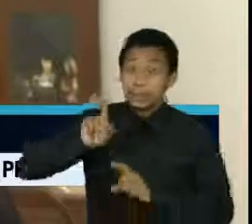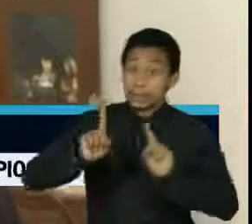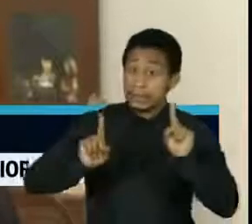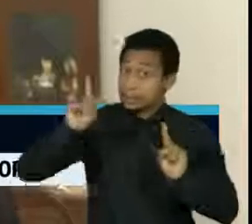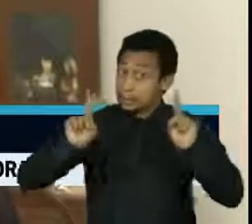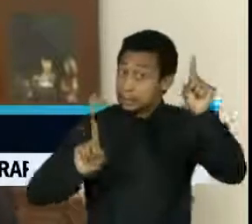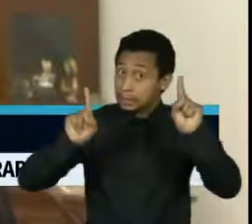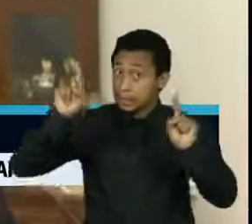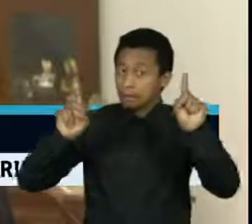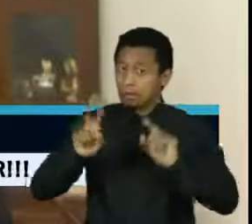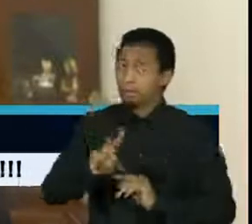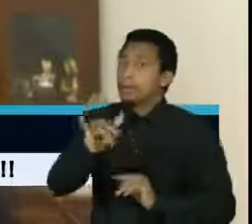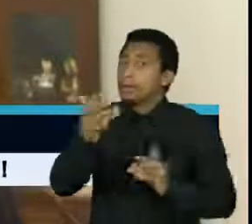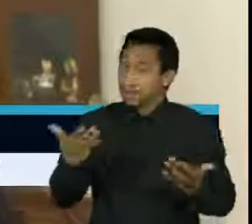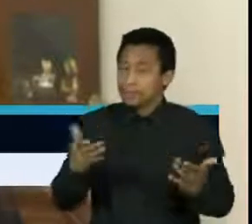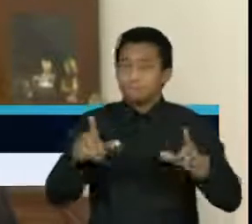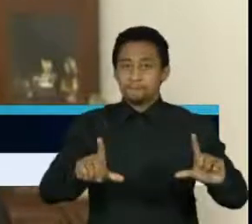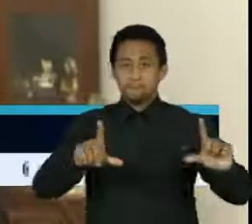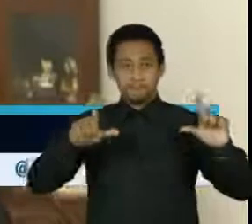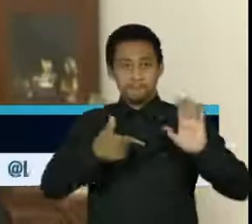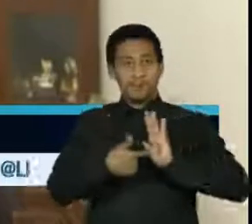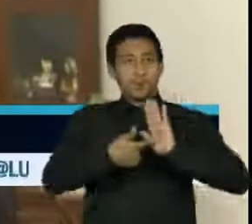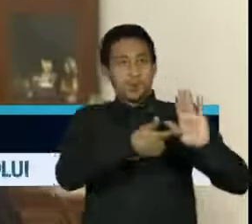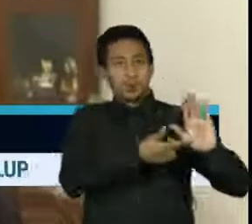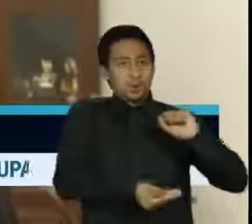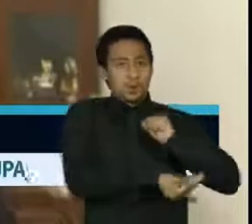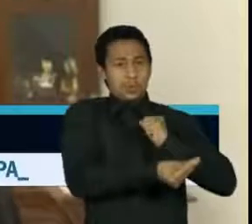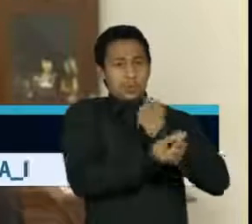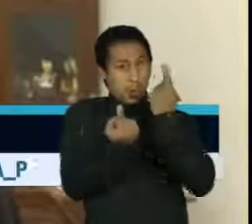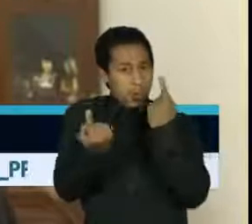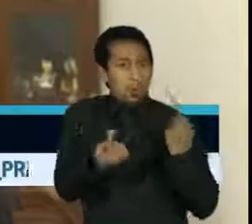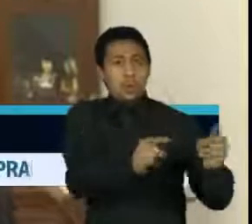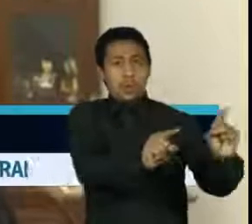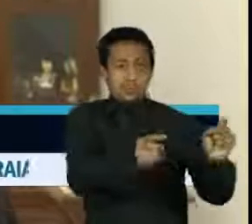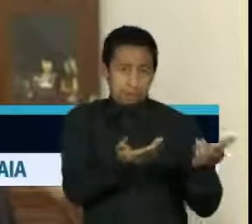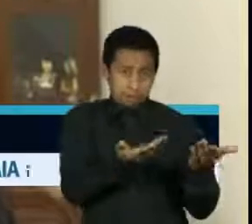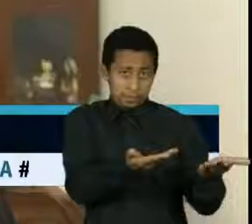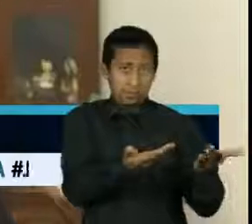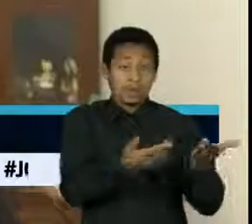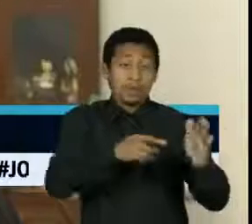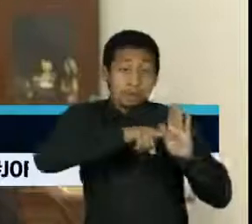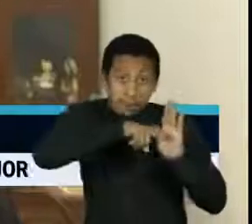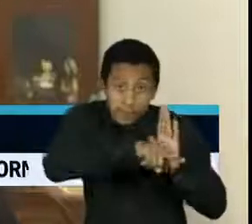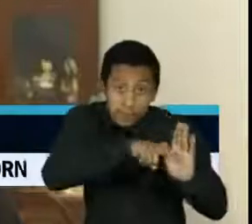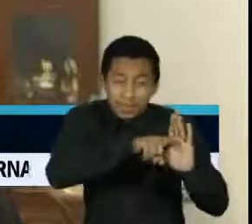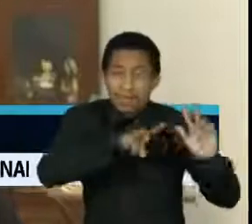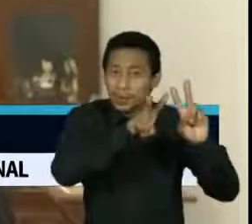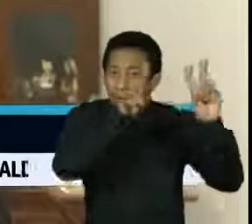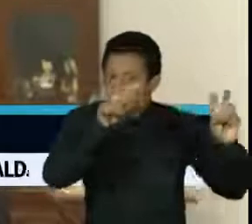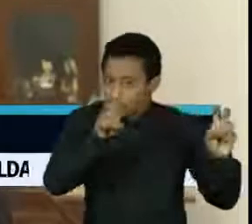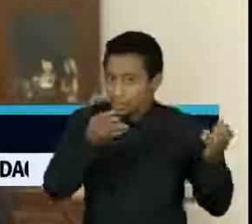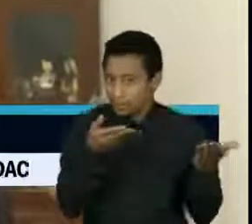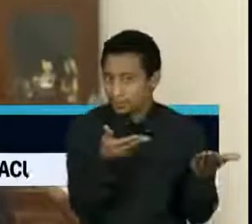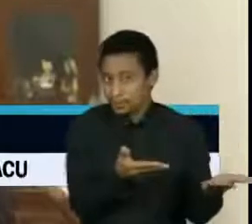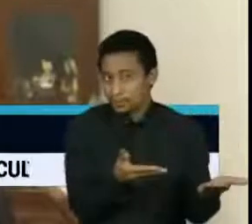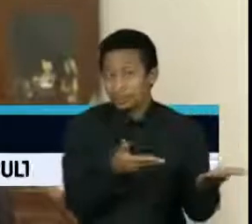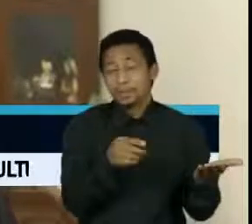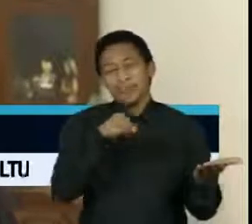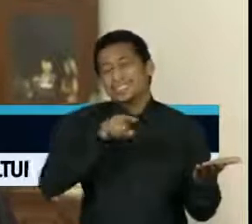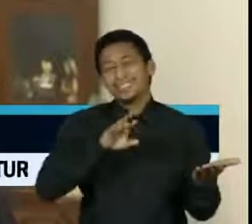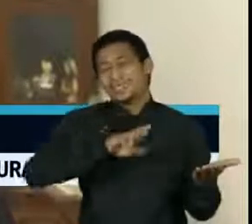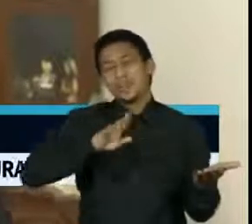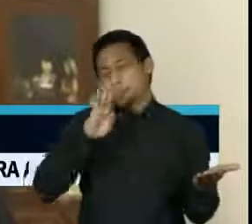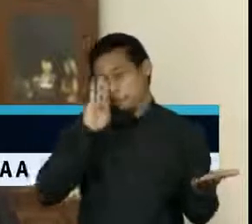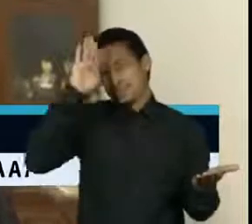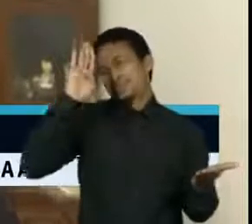Tem uma imagem de combate à corrupção. Deverá explorar esse assunto, ainda que esse assunto não seja o principal, talvez,